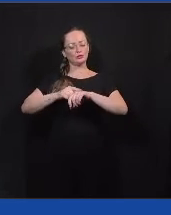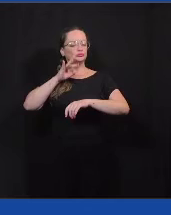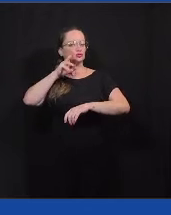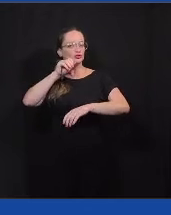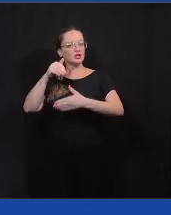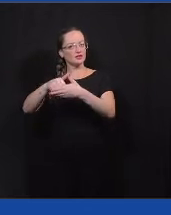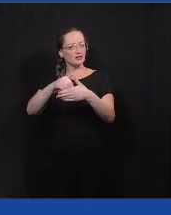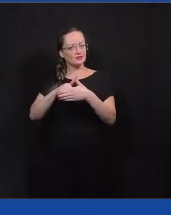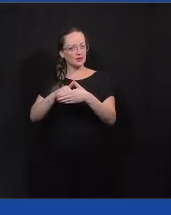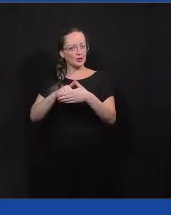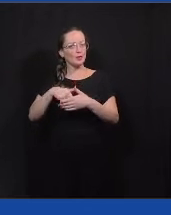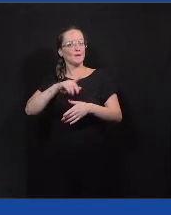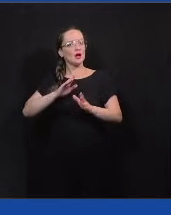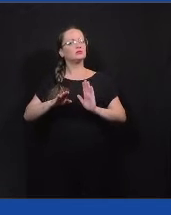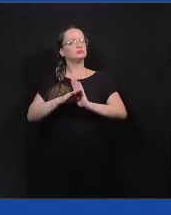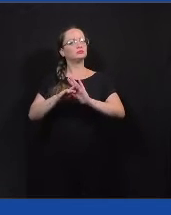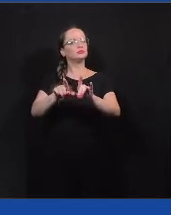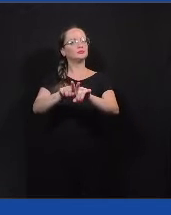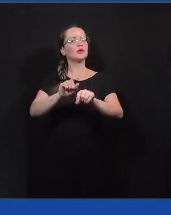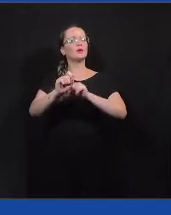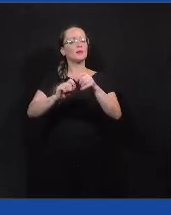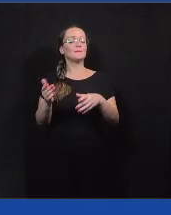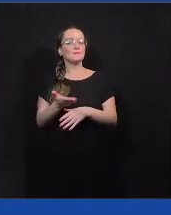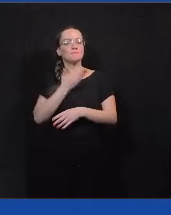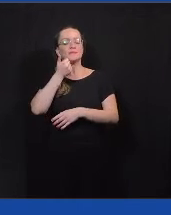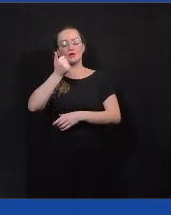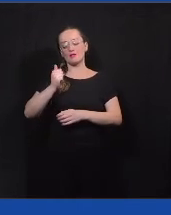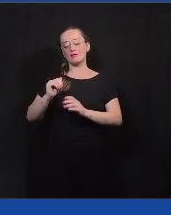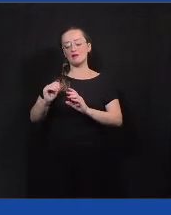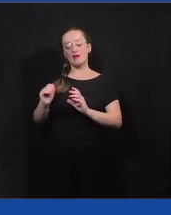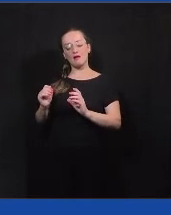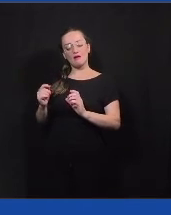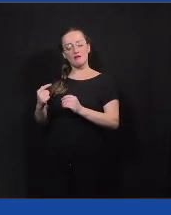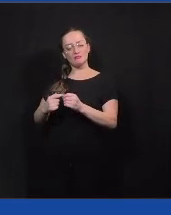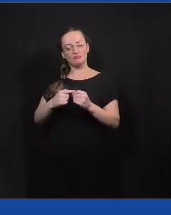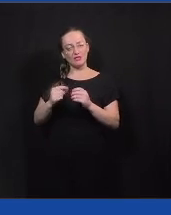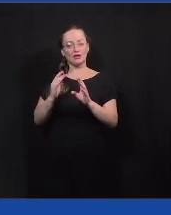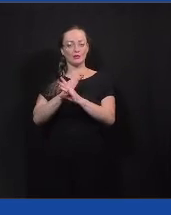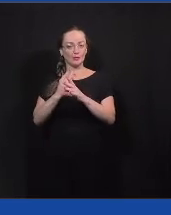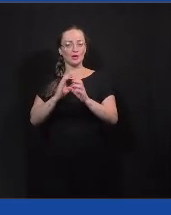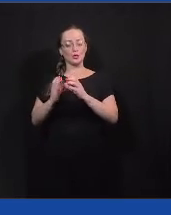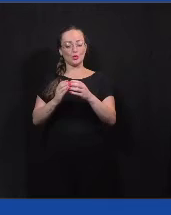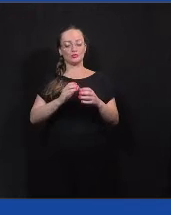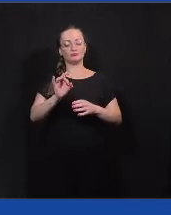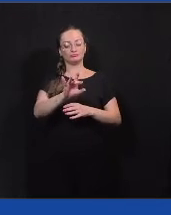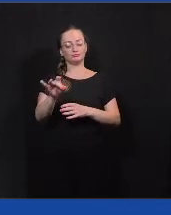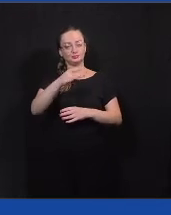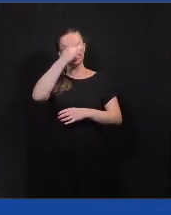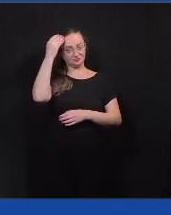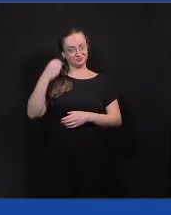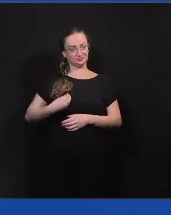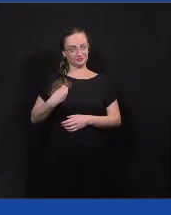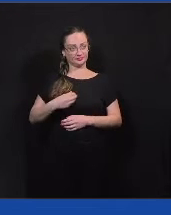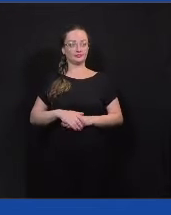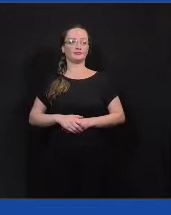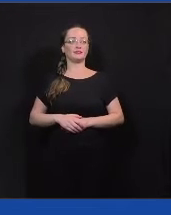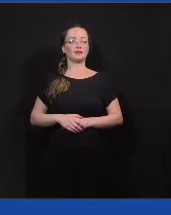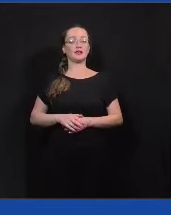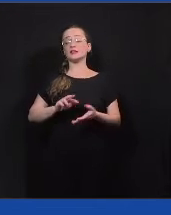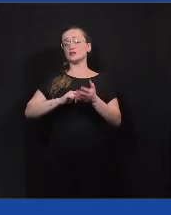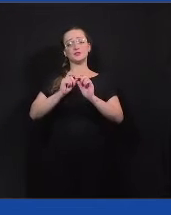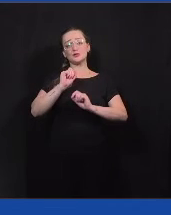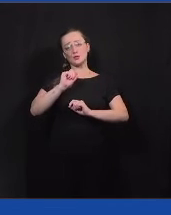contribua para melhorias na cidade, na comunidade de todo mundo. Que nada mais é do que fortalecer a cultura